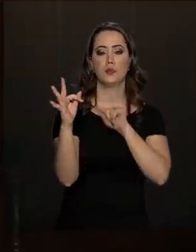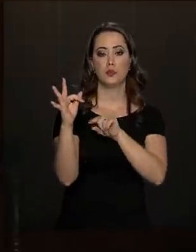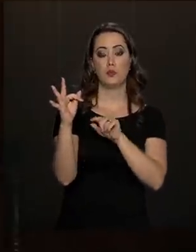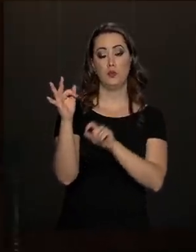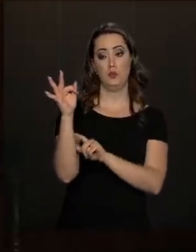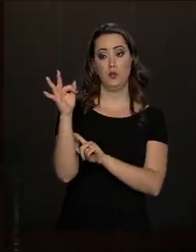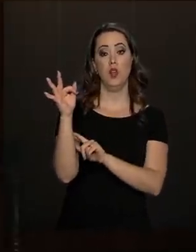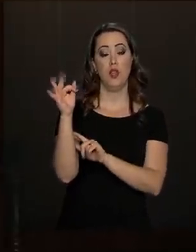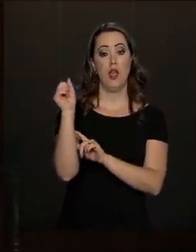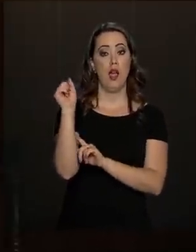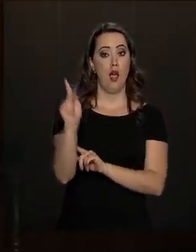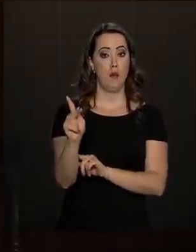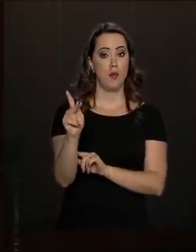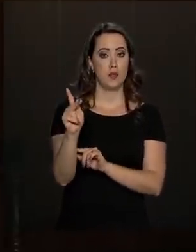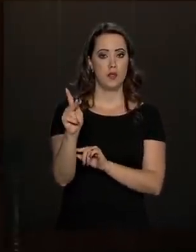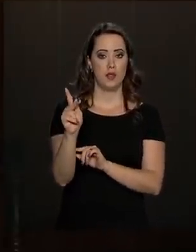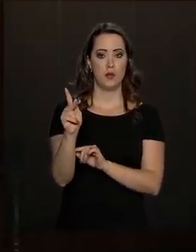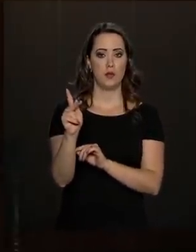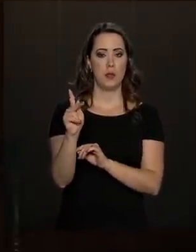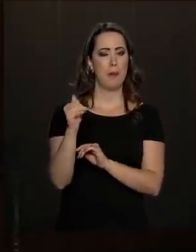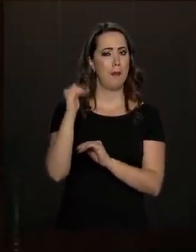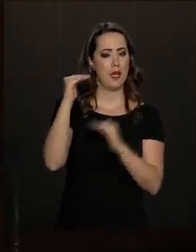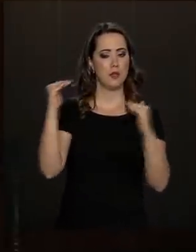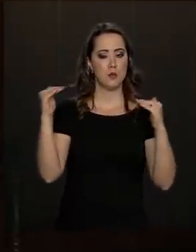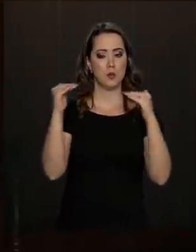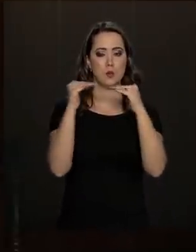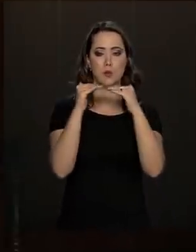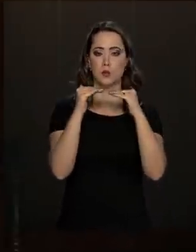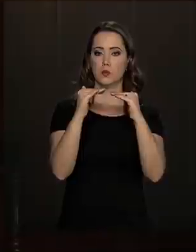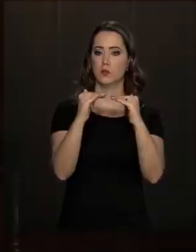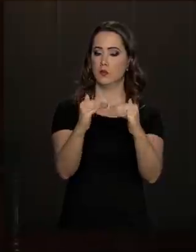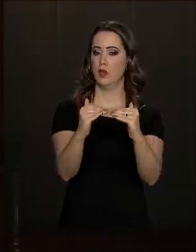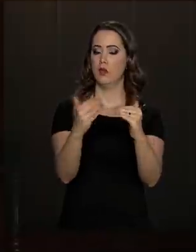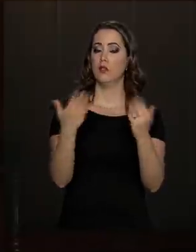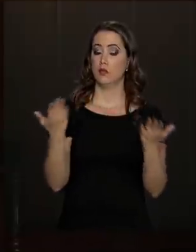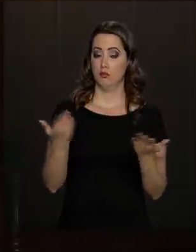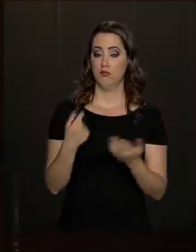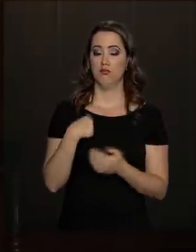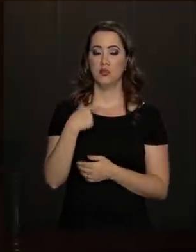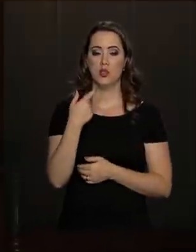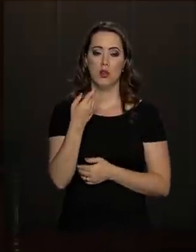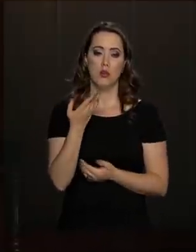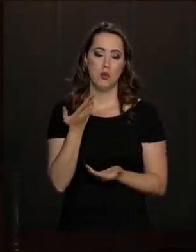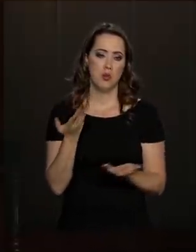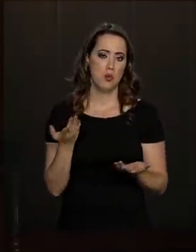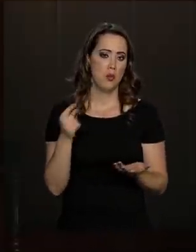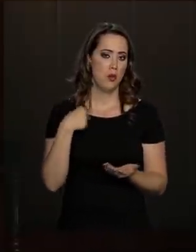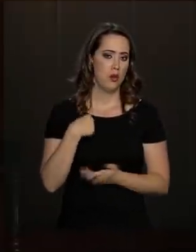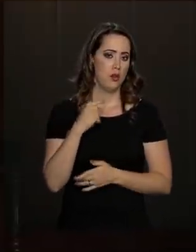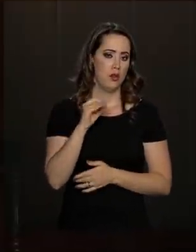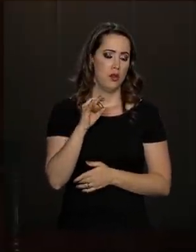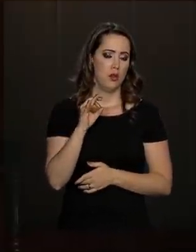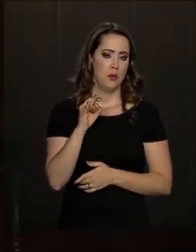aposentadoria com menos desigualdades que existem atualmente. Então, eu estou bastante